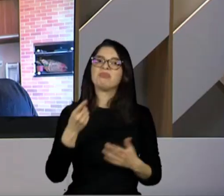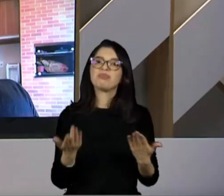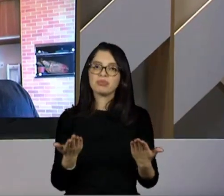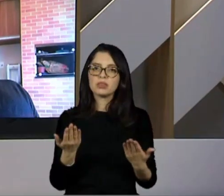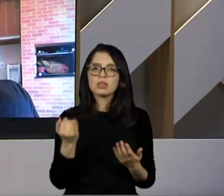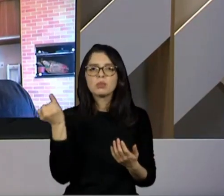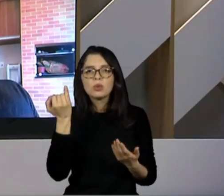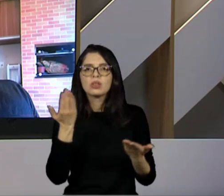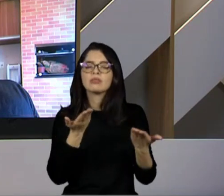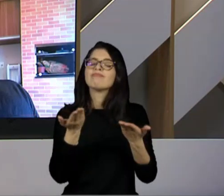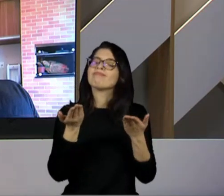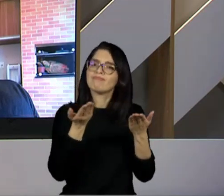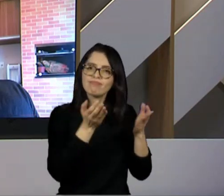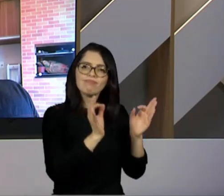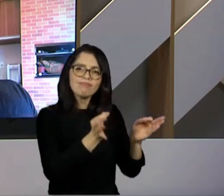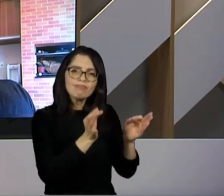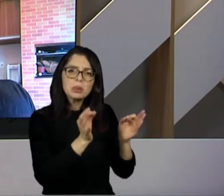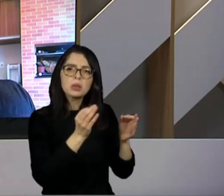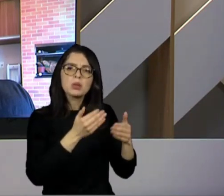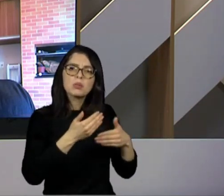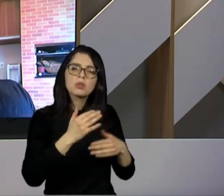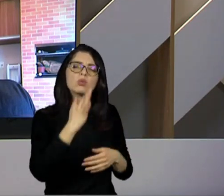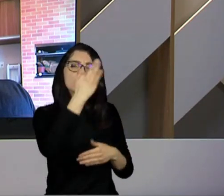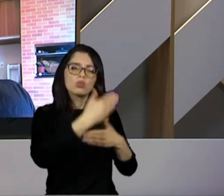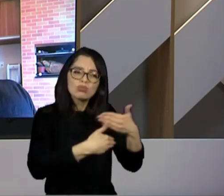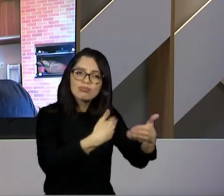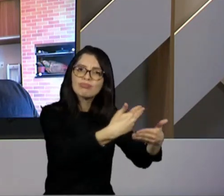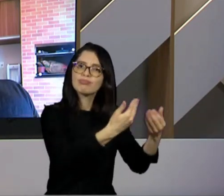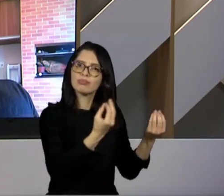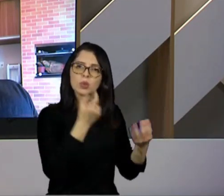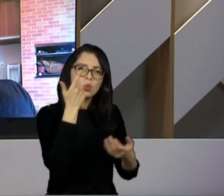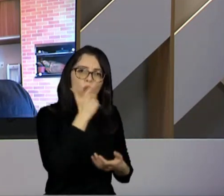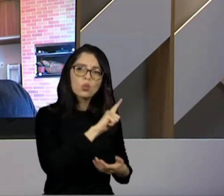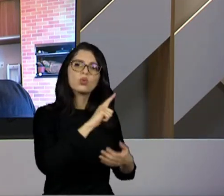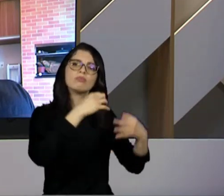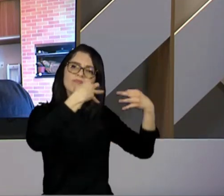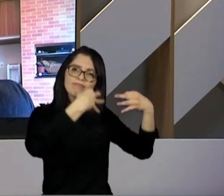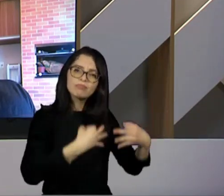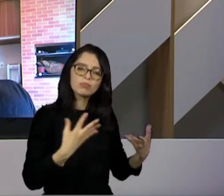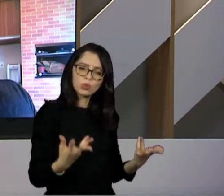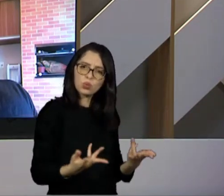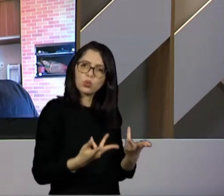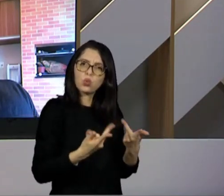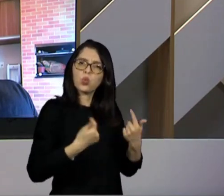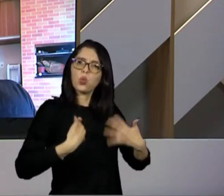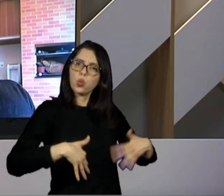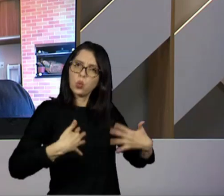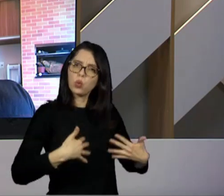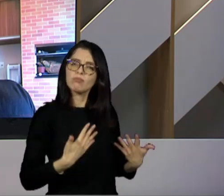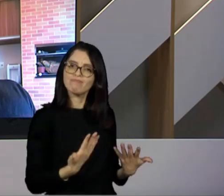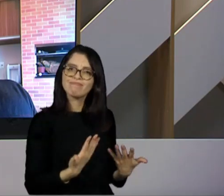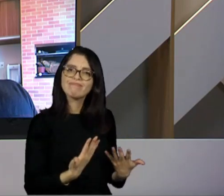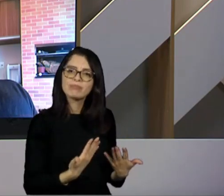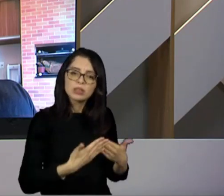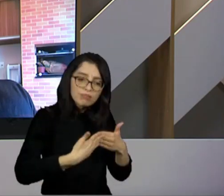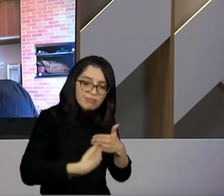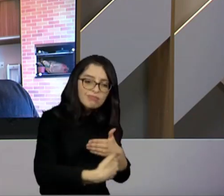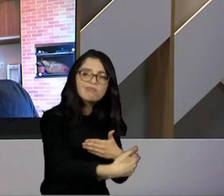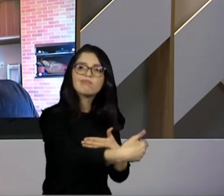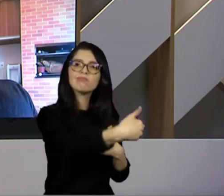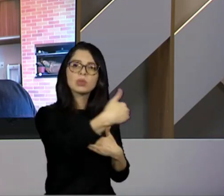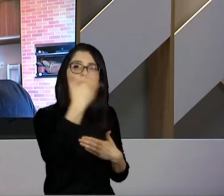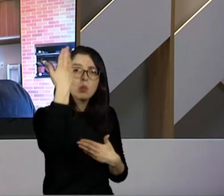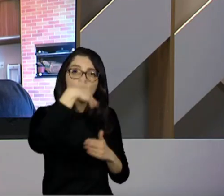que isso sirva de legado, não é? Para mostrarmos aí, de repente, virar a página para outra etapa que vocês estão provando aí